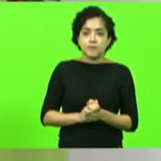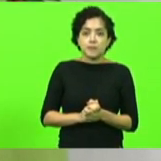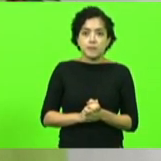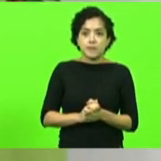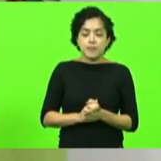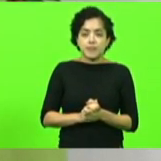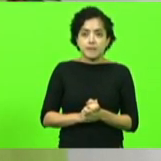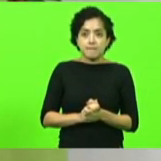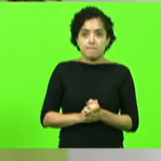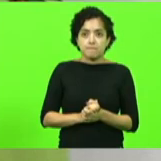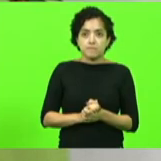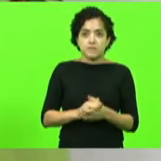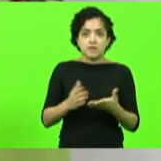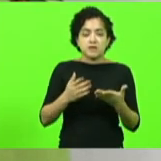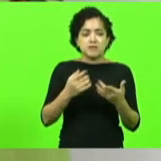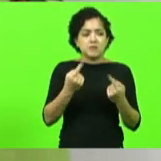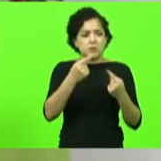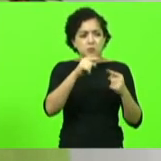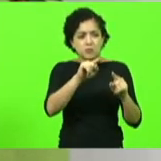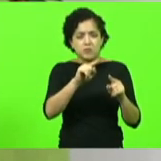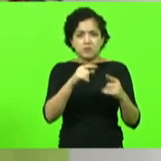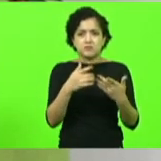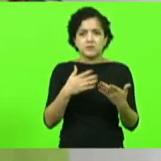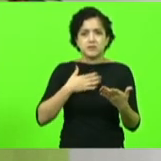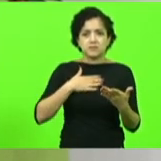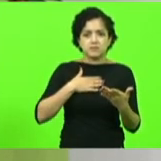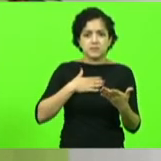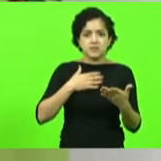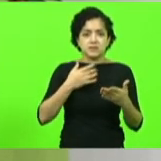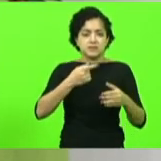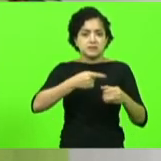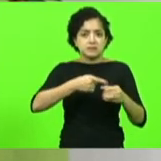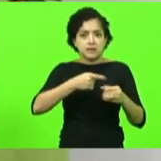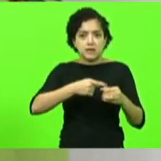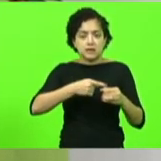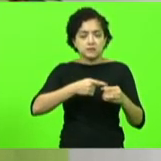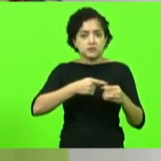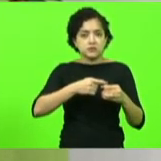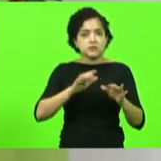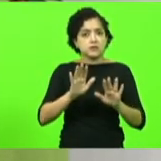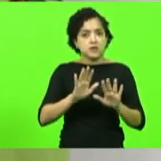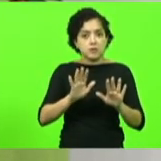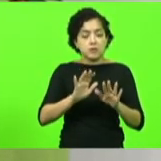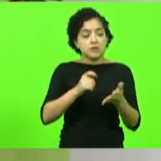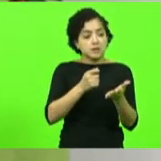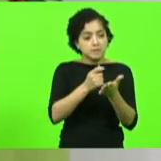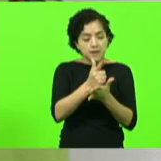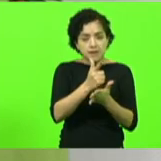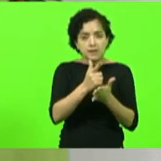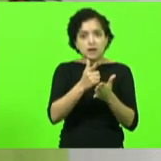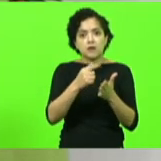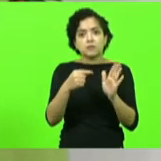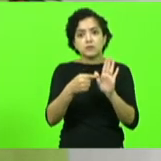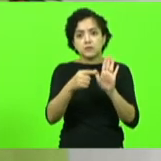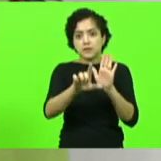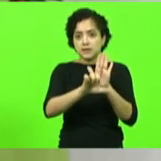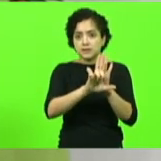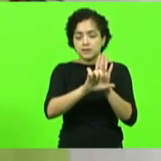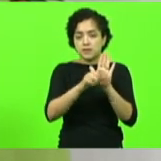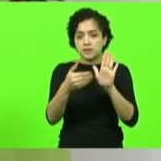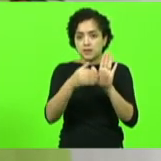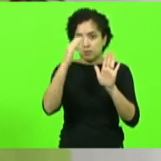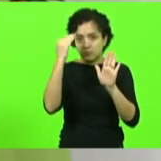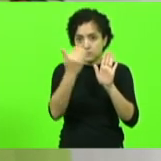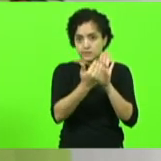não faça nada de ruim só pague o que tem que pagar tá bom deputado